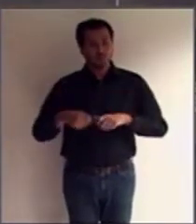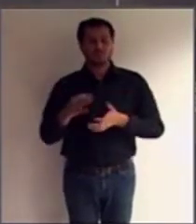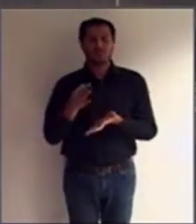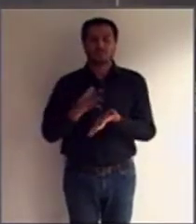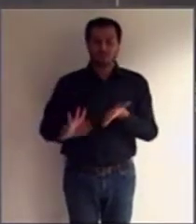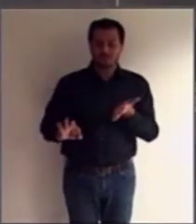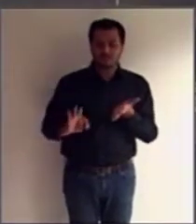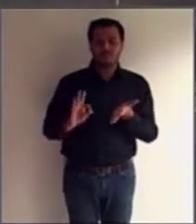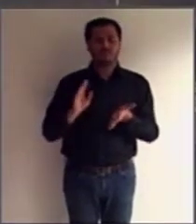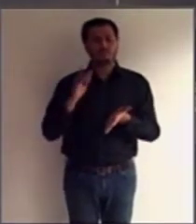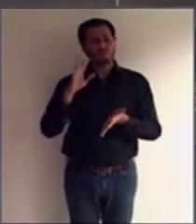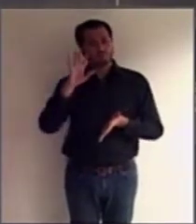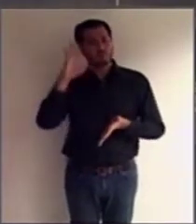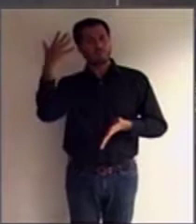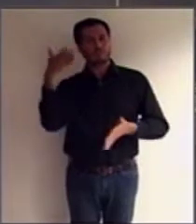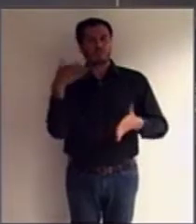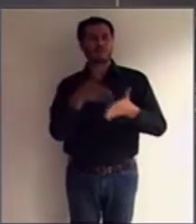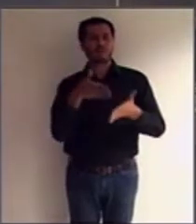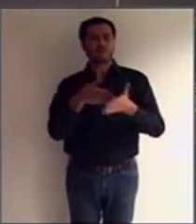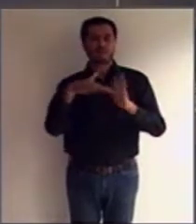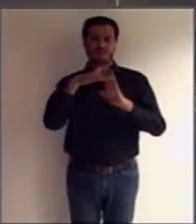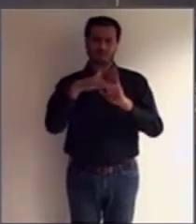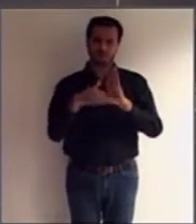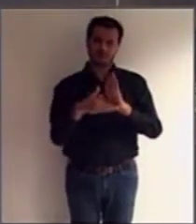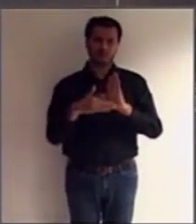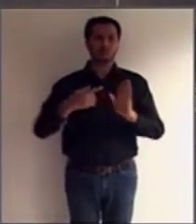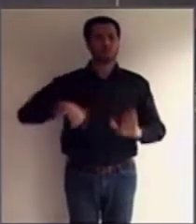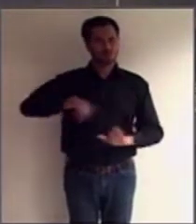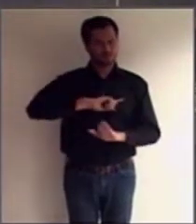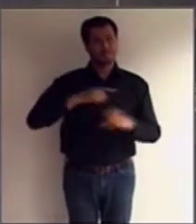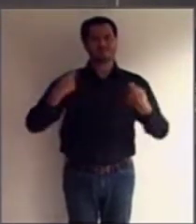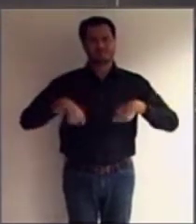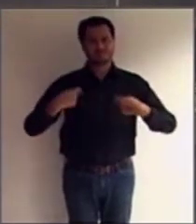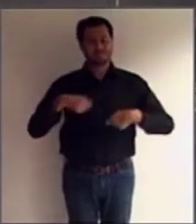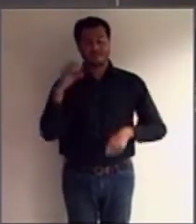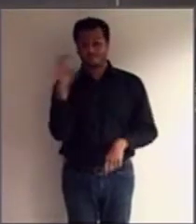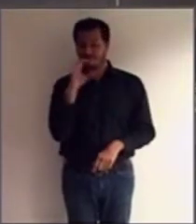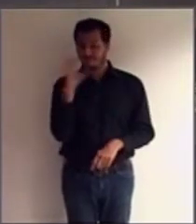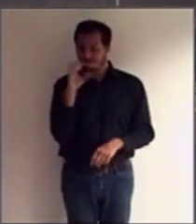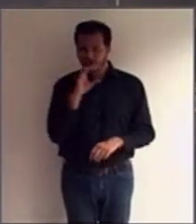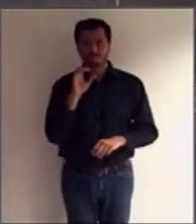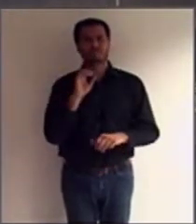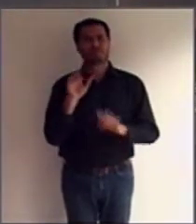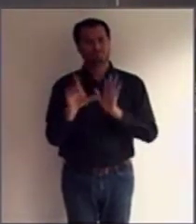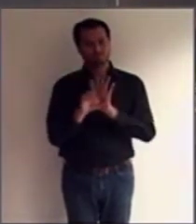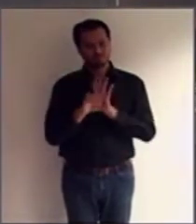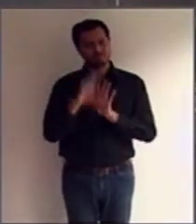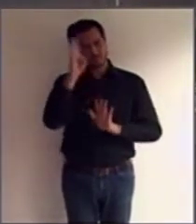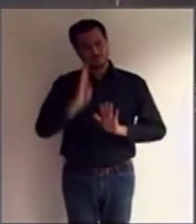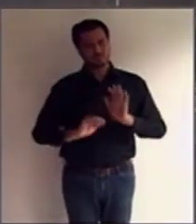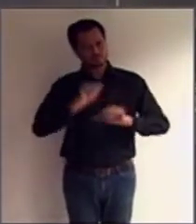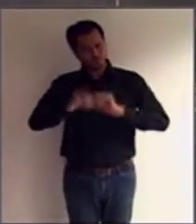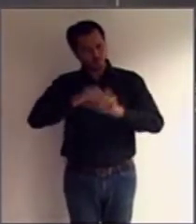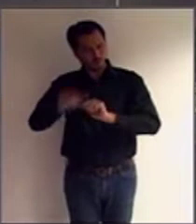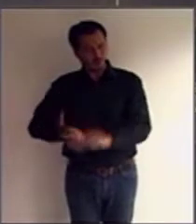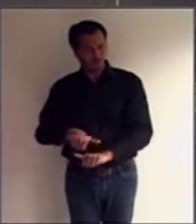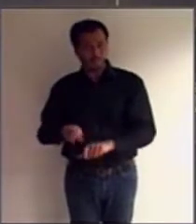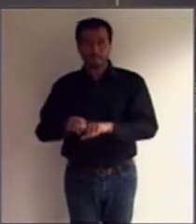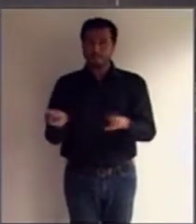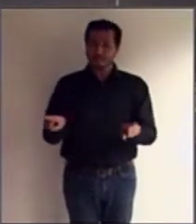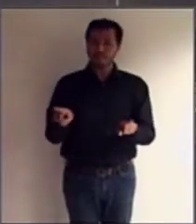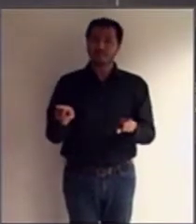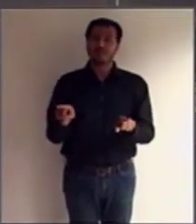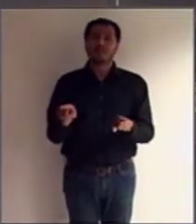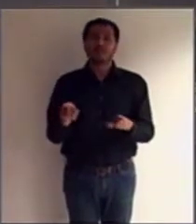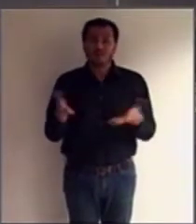da curatela, talvez nós precisássemos de uma revisão urgente no ordenamento jurídico brasileiro. Mas, dessa